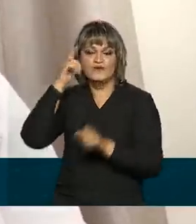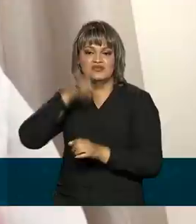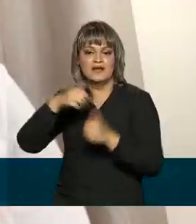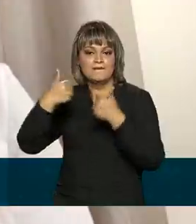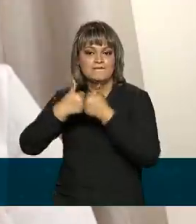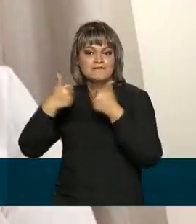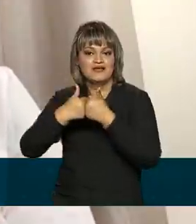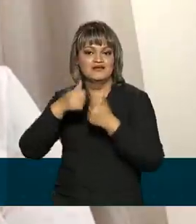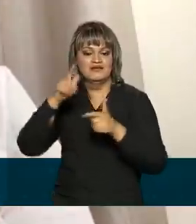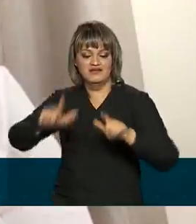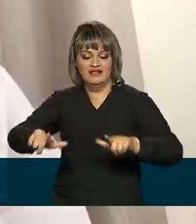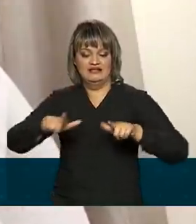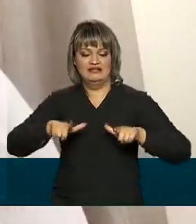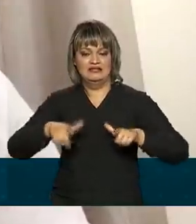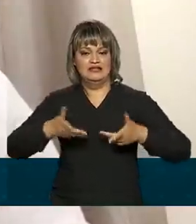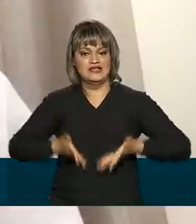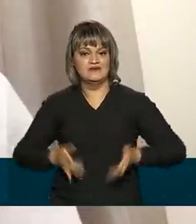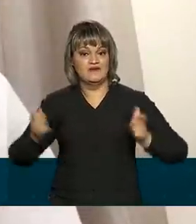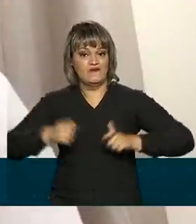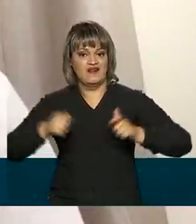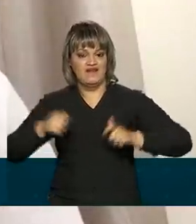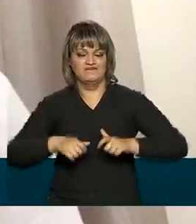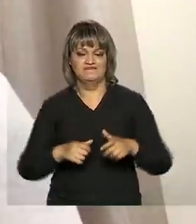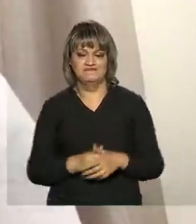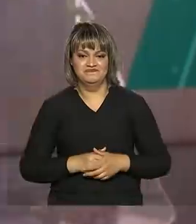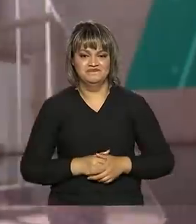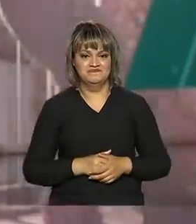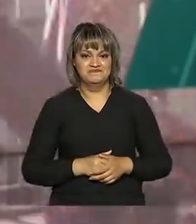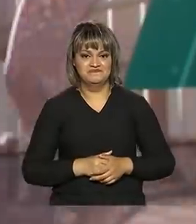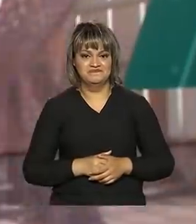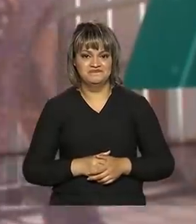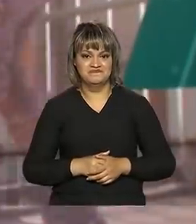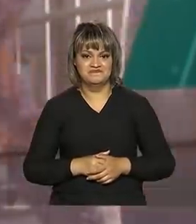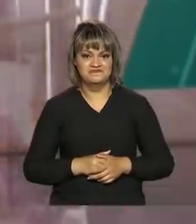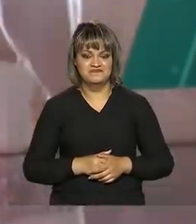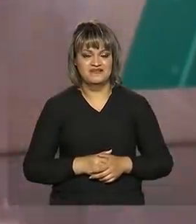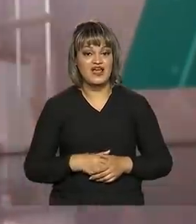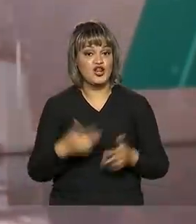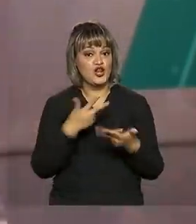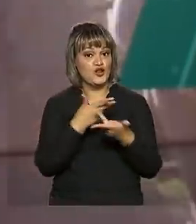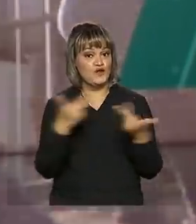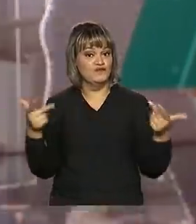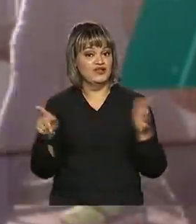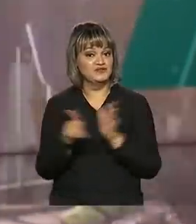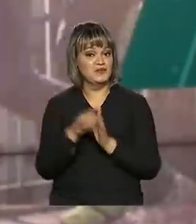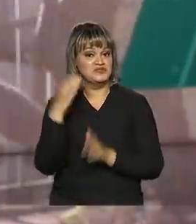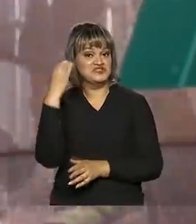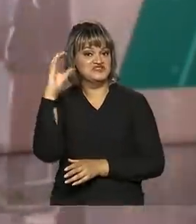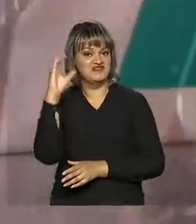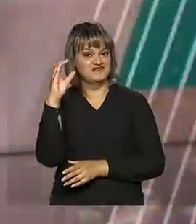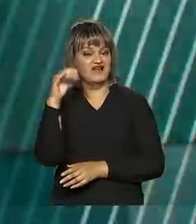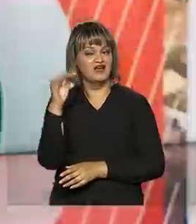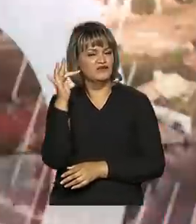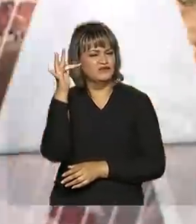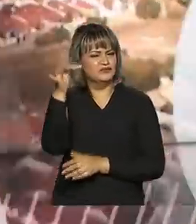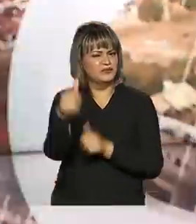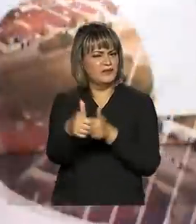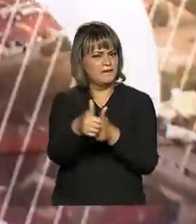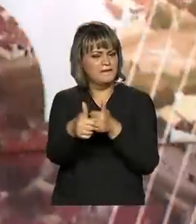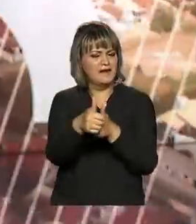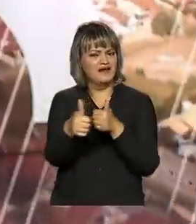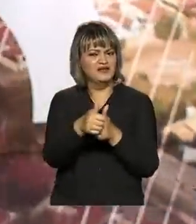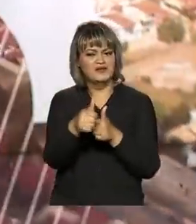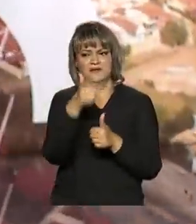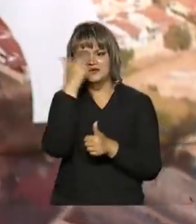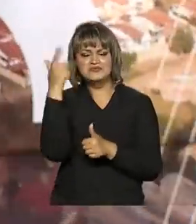dali com a sua certidão de nascimento e o seu nome. Novidades científicas que, num futuro bem próximo, vão